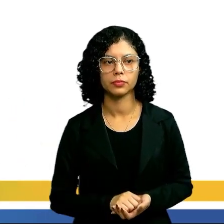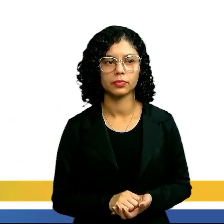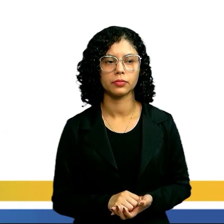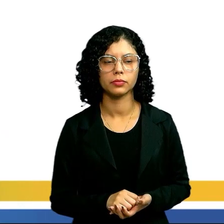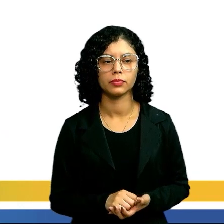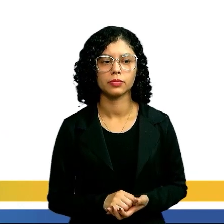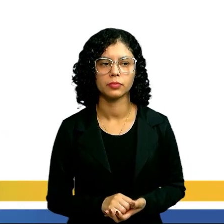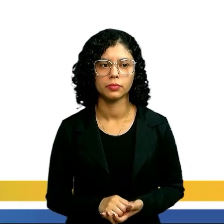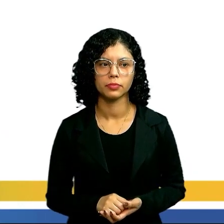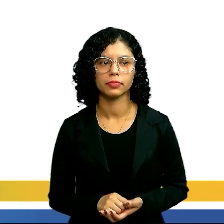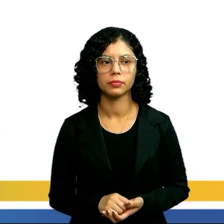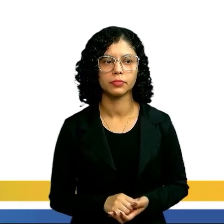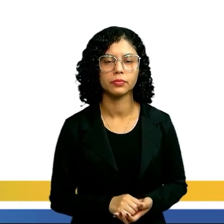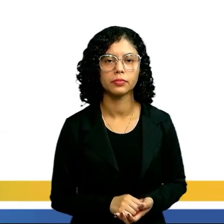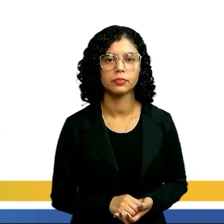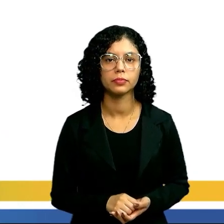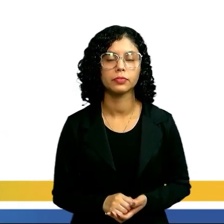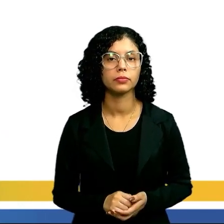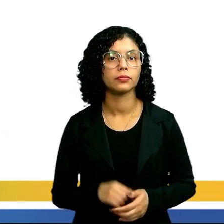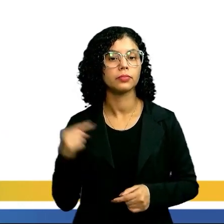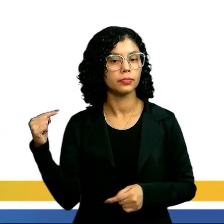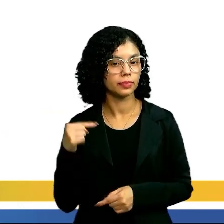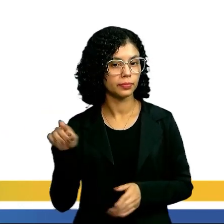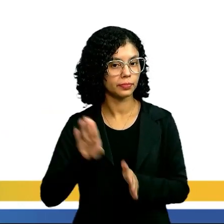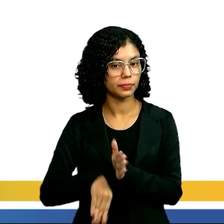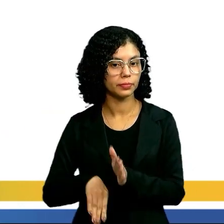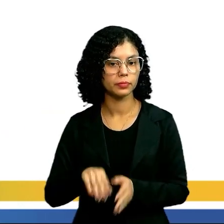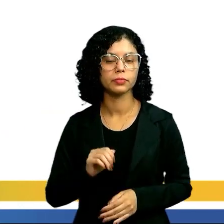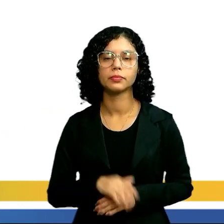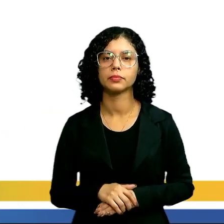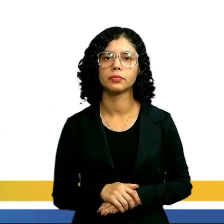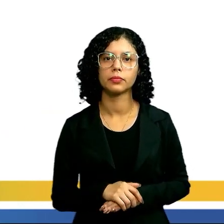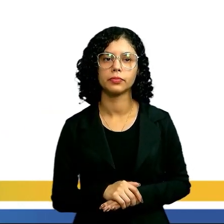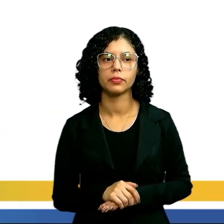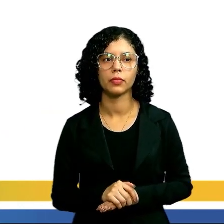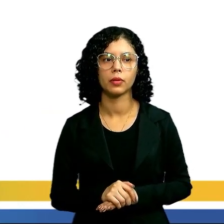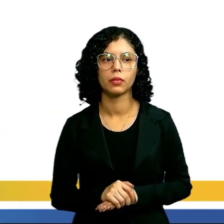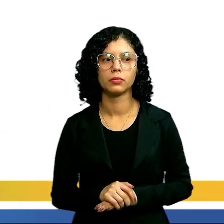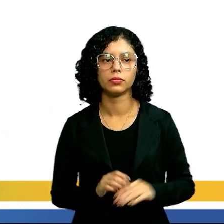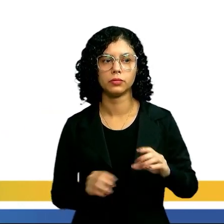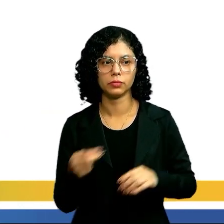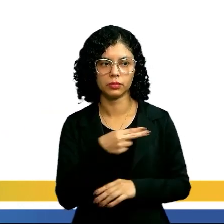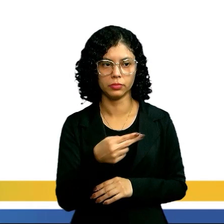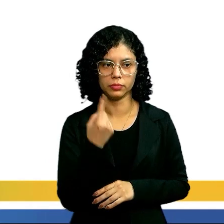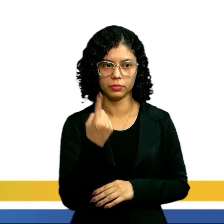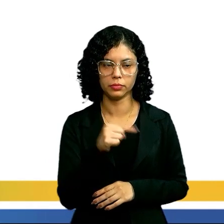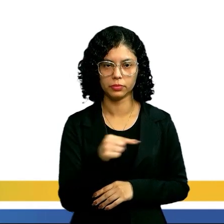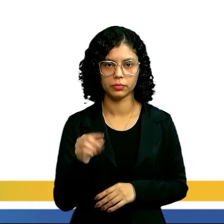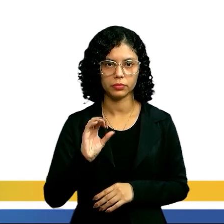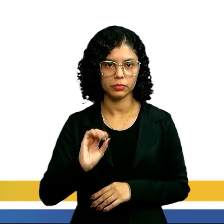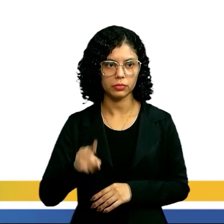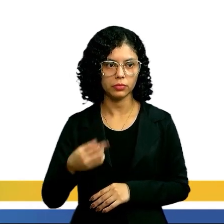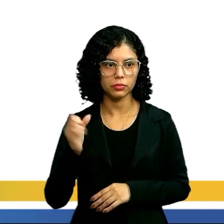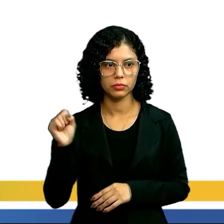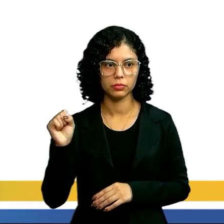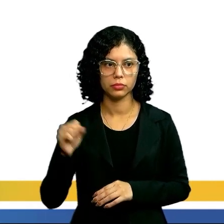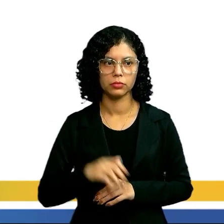após a igualdade. Ele é positivo, passando negativo. C é igual... Eu tenho 1